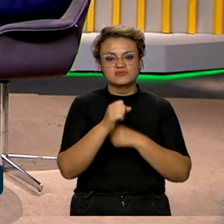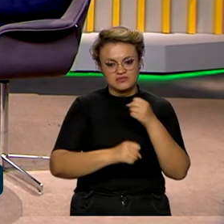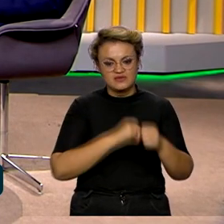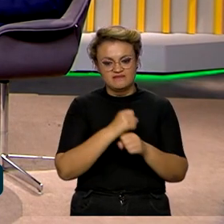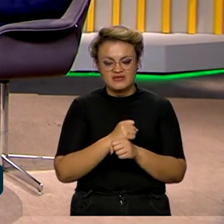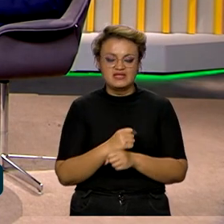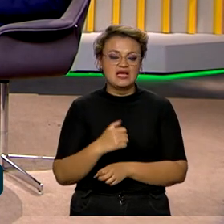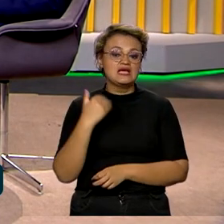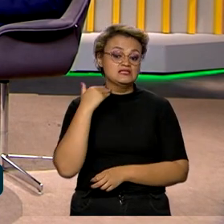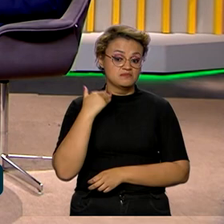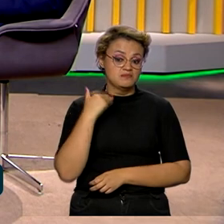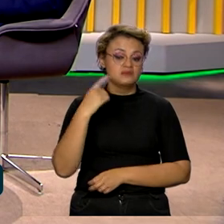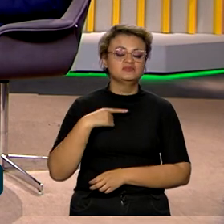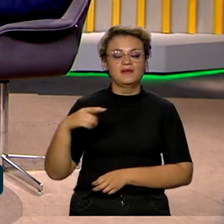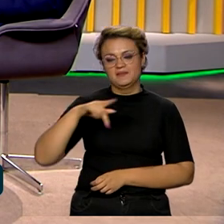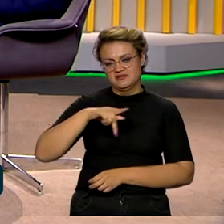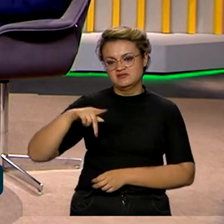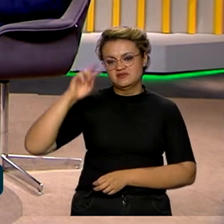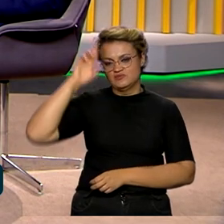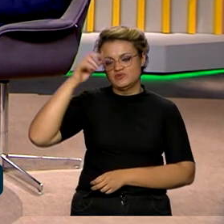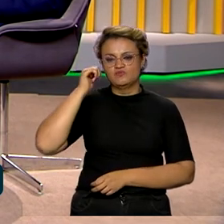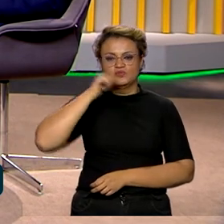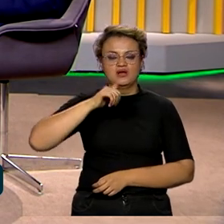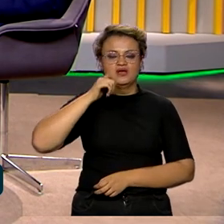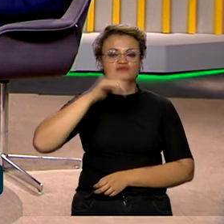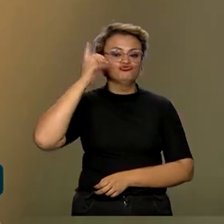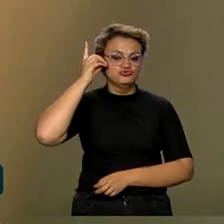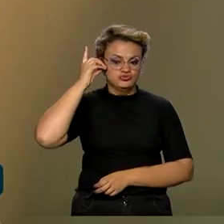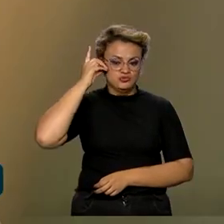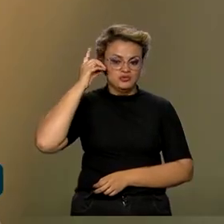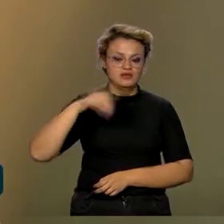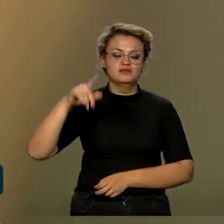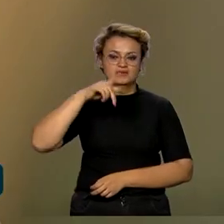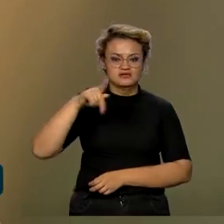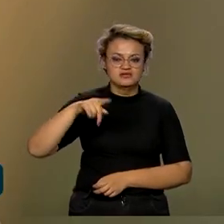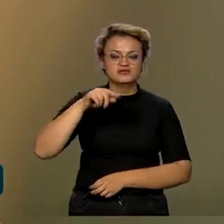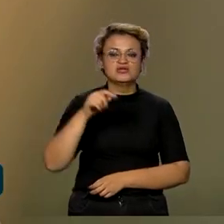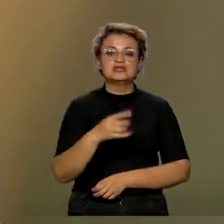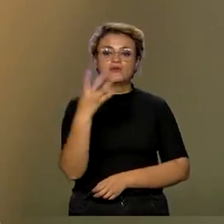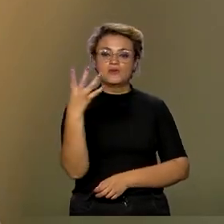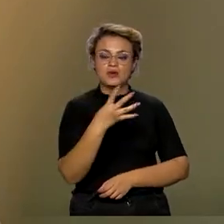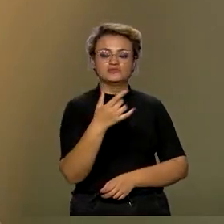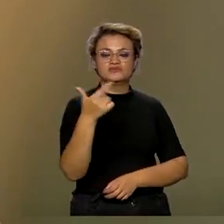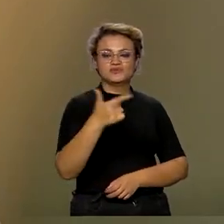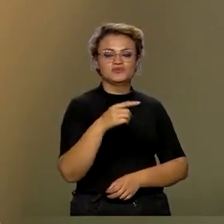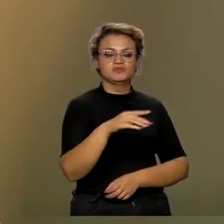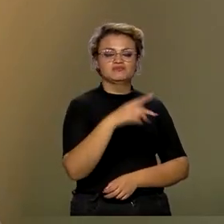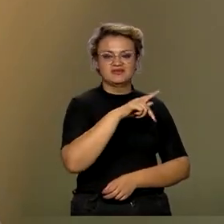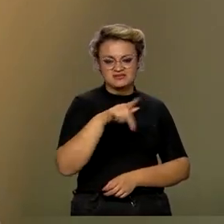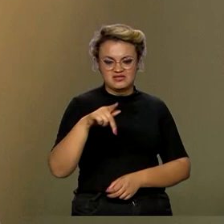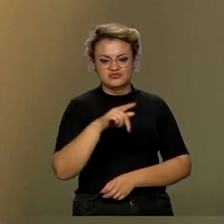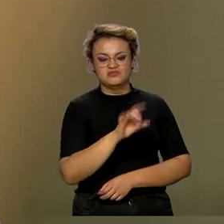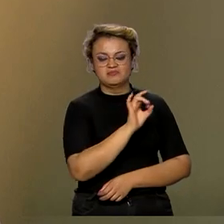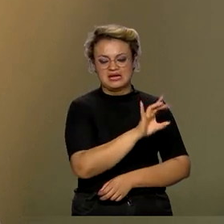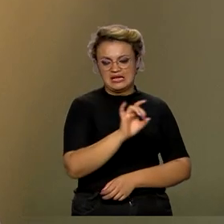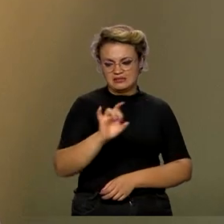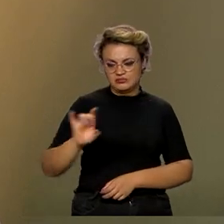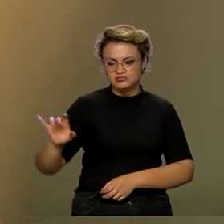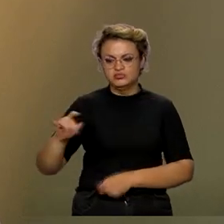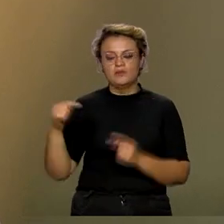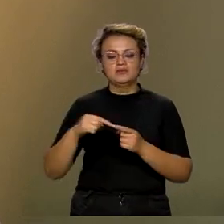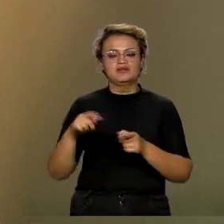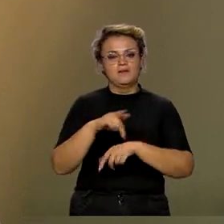tem uma presidência, que atualmente é exercida pelo Brasil, e tem quatro vice-presidências, claro, para cada um dos demais